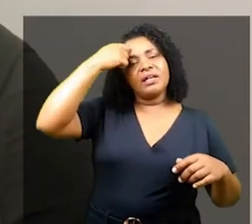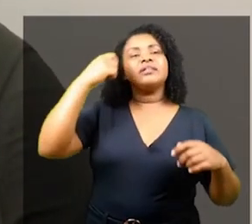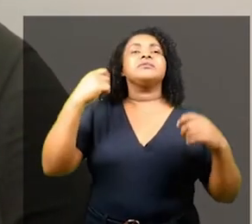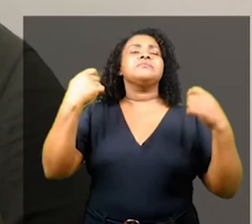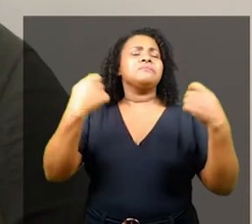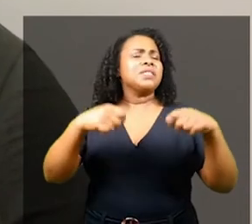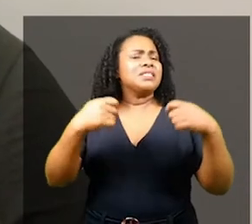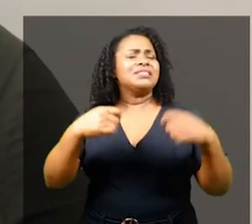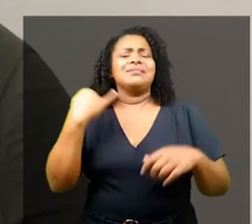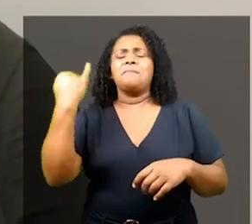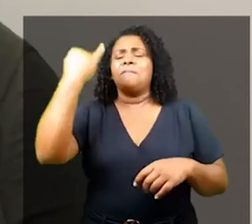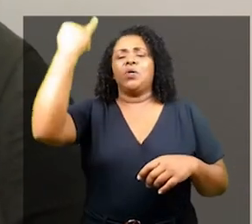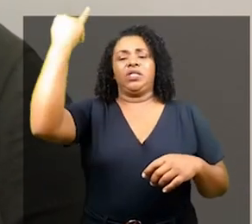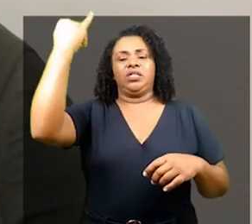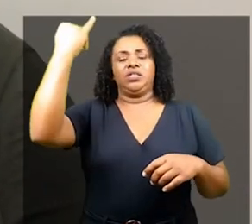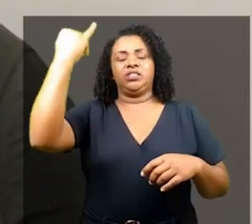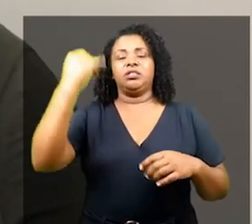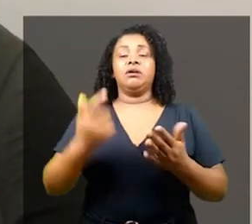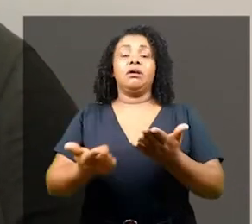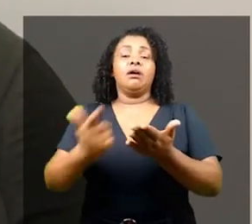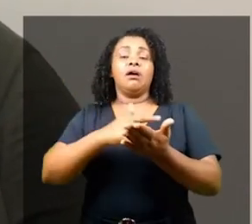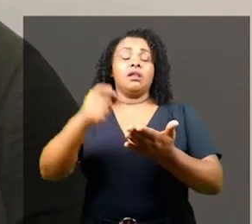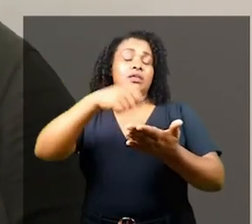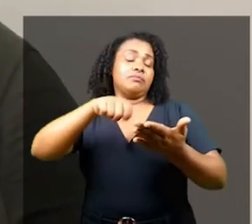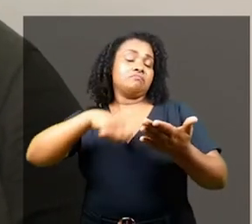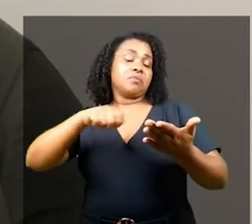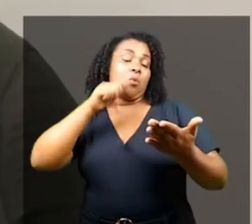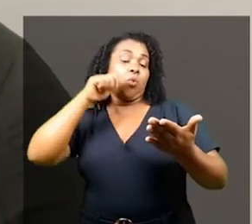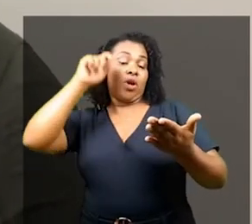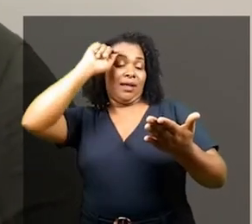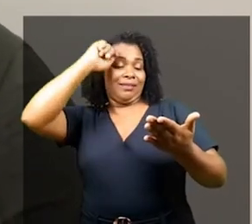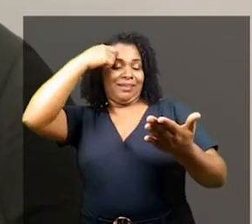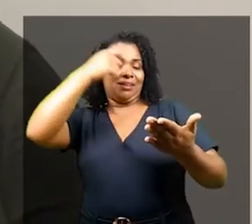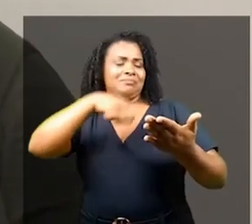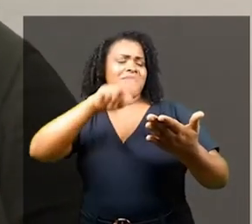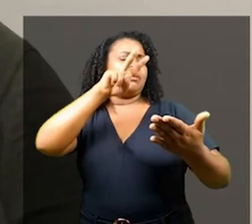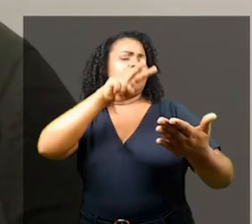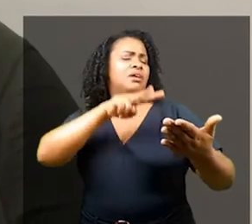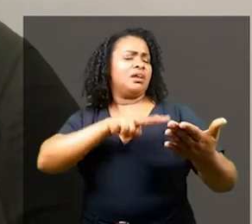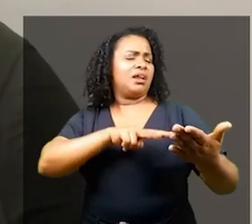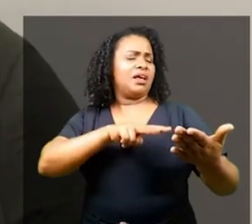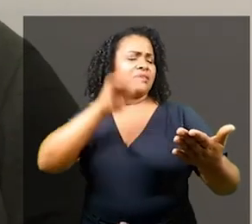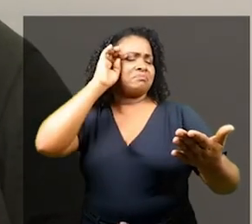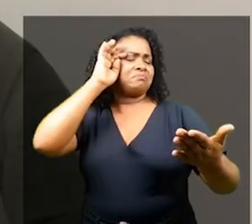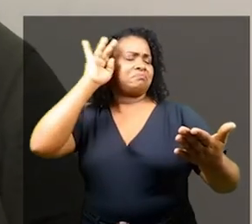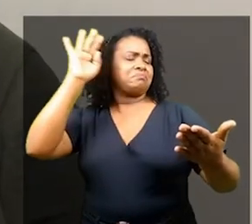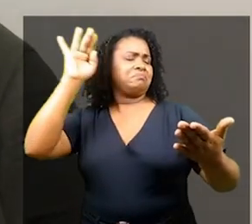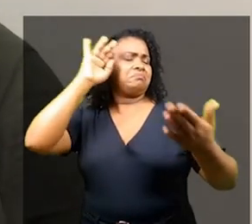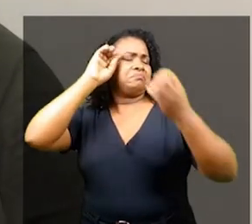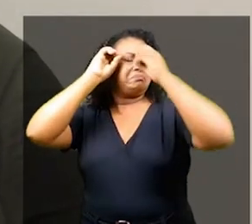negros é mais que fortalecer um ciclo de reparação. Ler uma autora negra brasileira é ter a oportunidade de